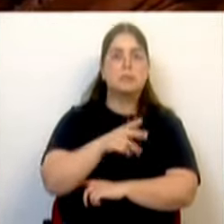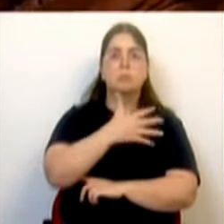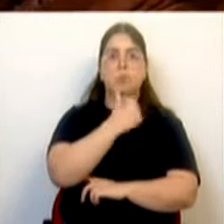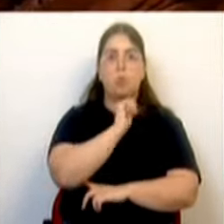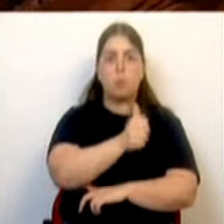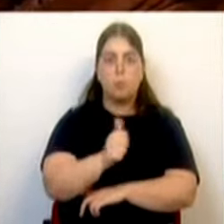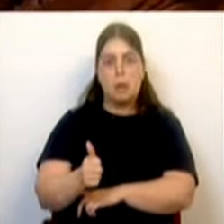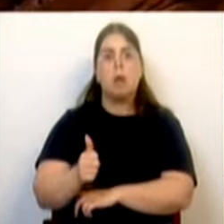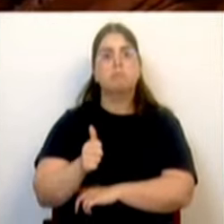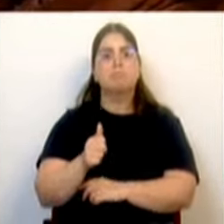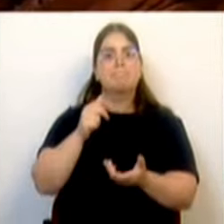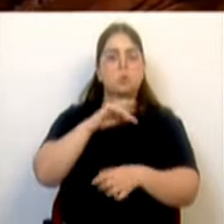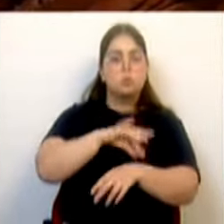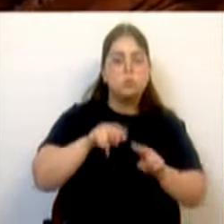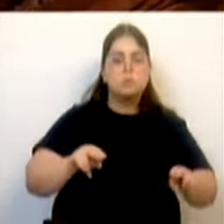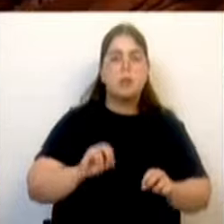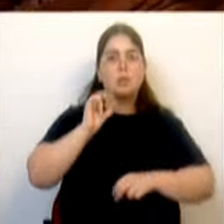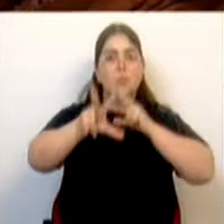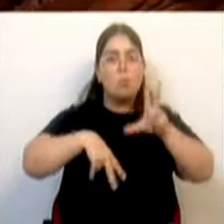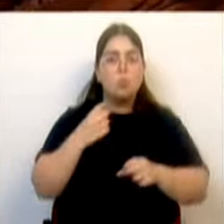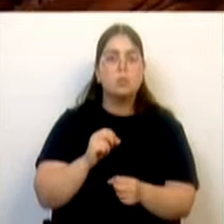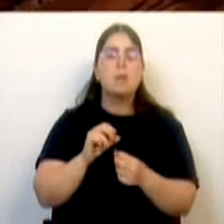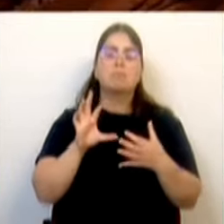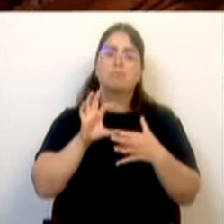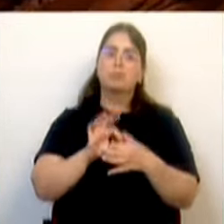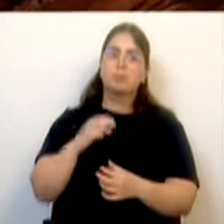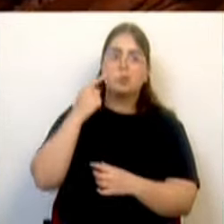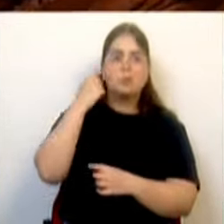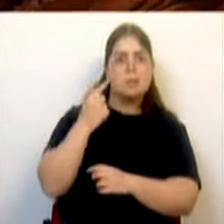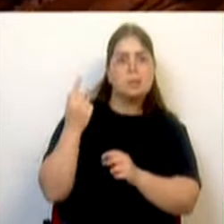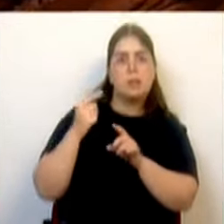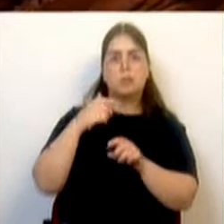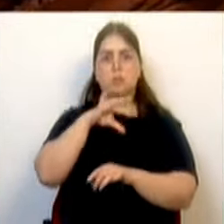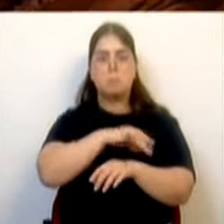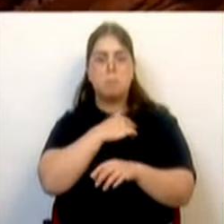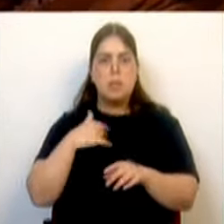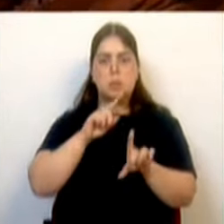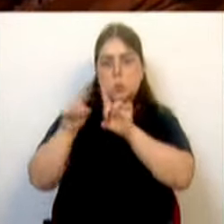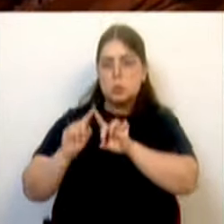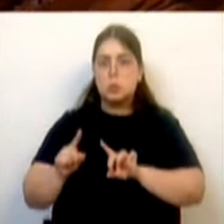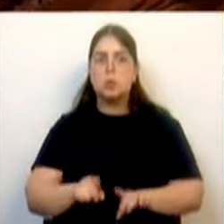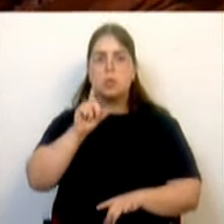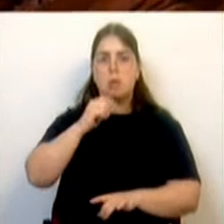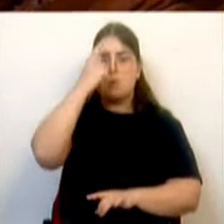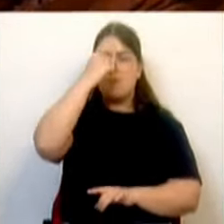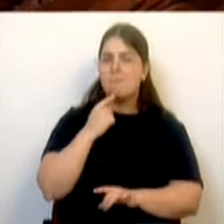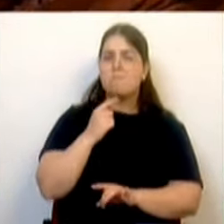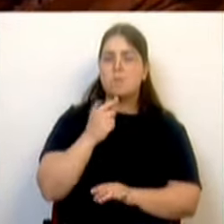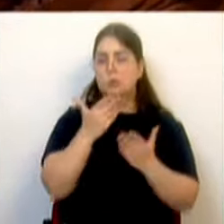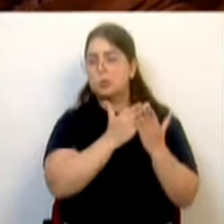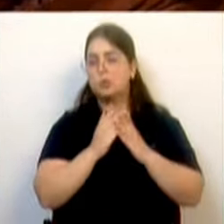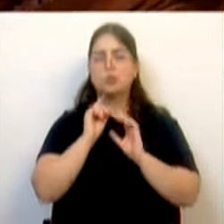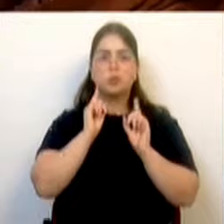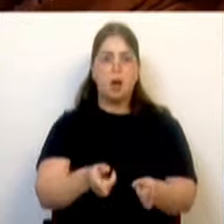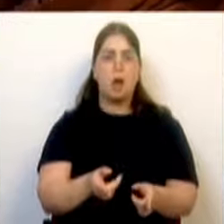um hospital moderno, com as especialidades médicas e o perfil funcional já estudados e que, finalmente, possa ir ao